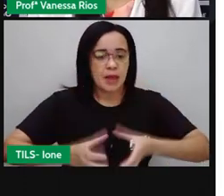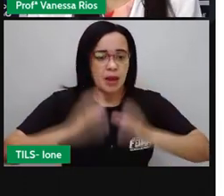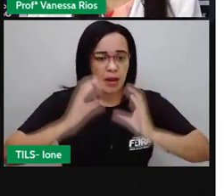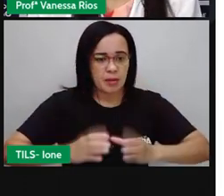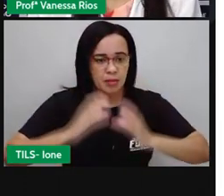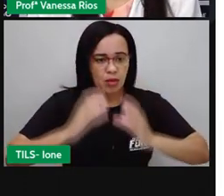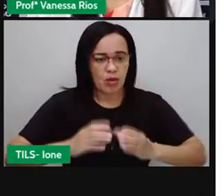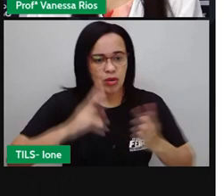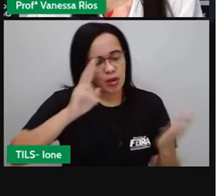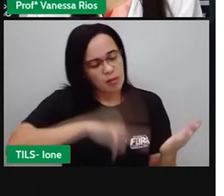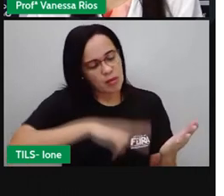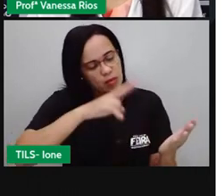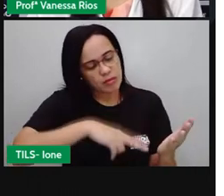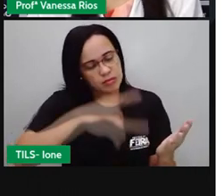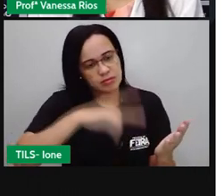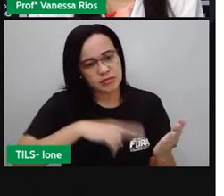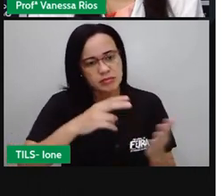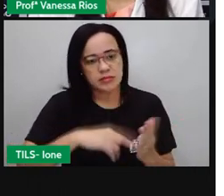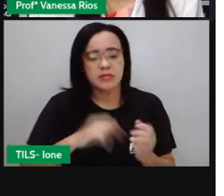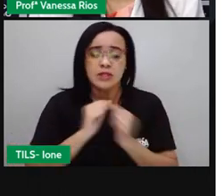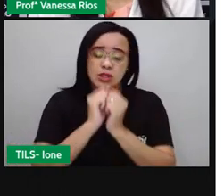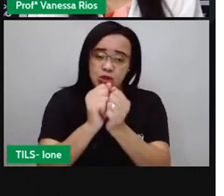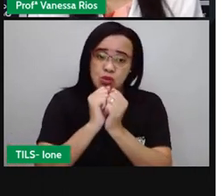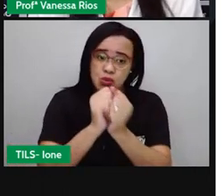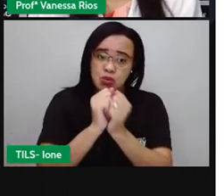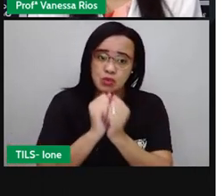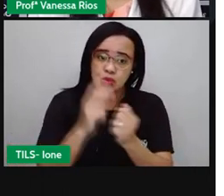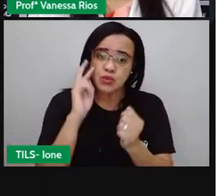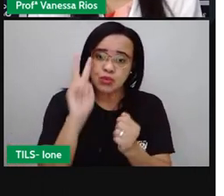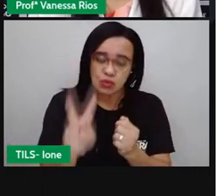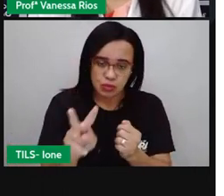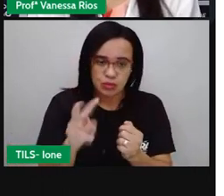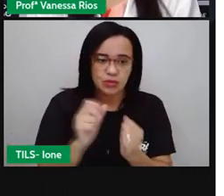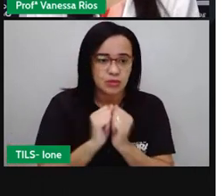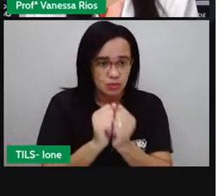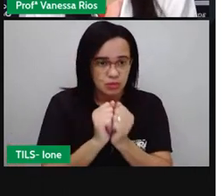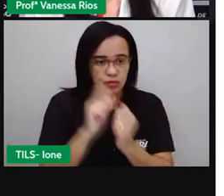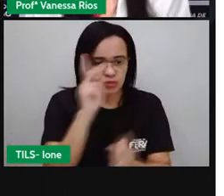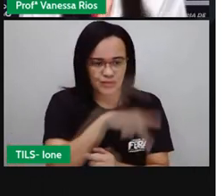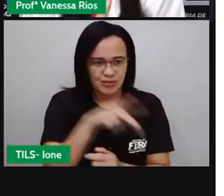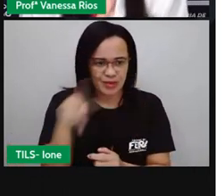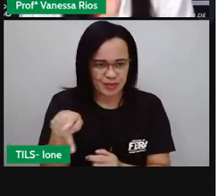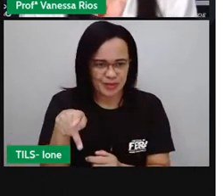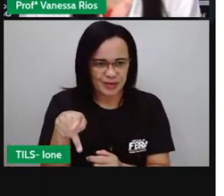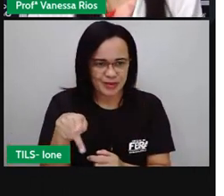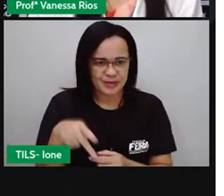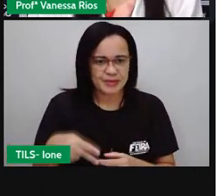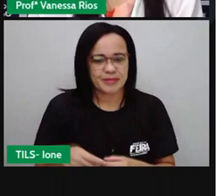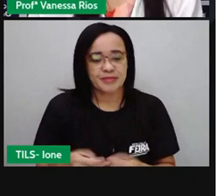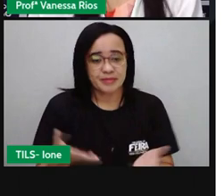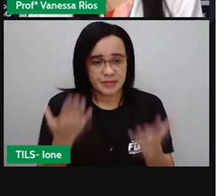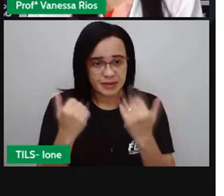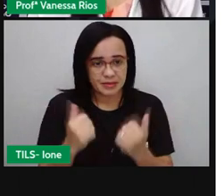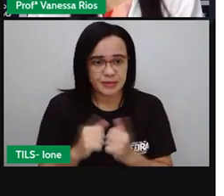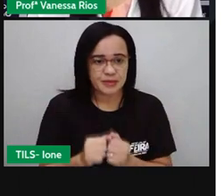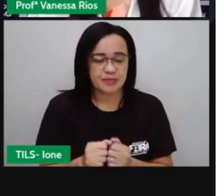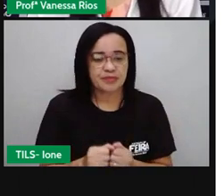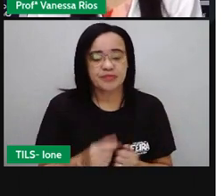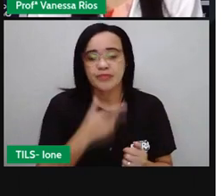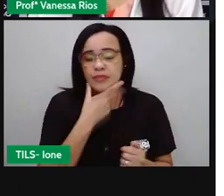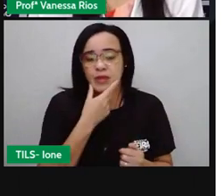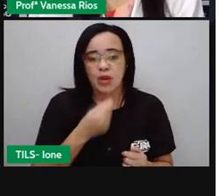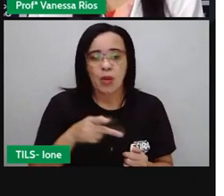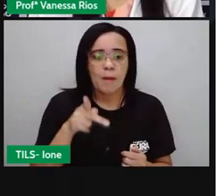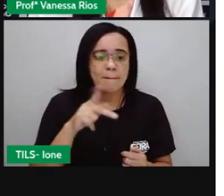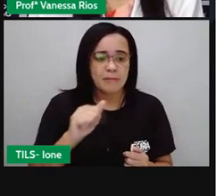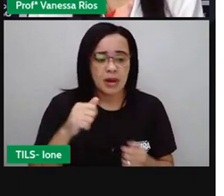pode fazer aí, acompanhar, né, a leitura junto comigo. Vamos lá. O pai deu uma bola de